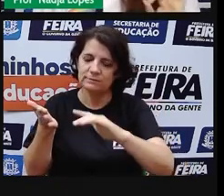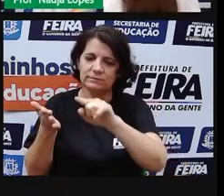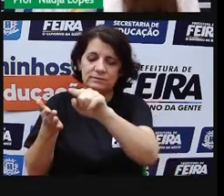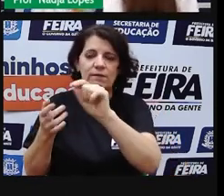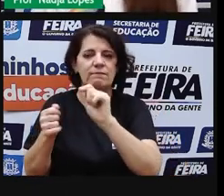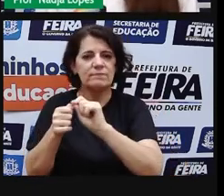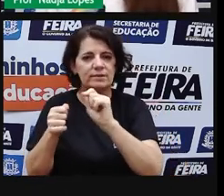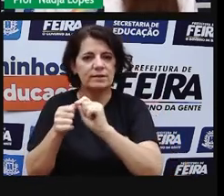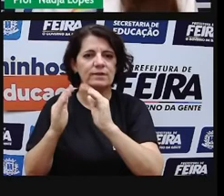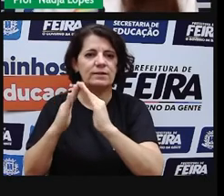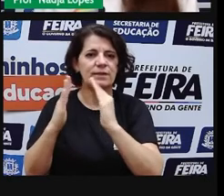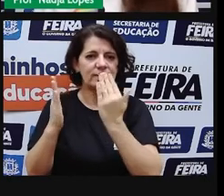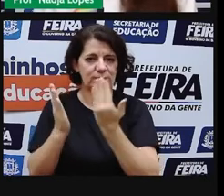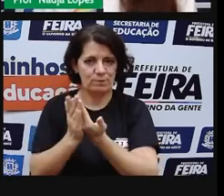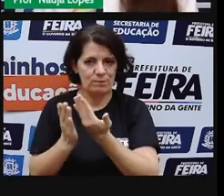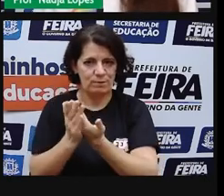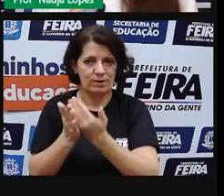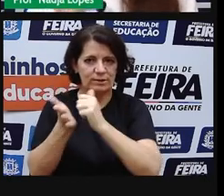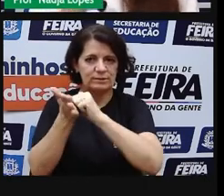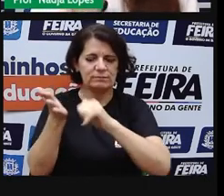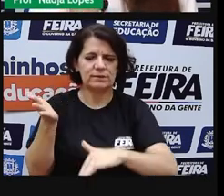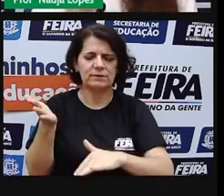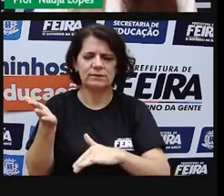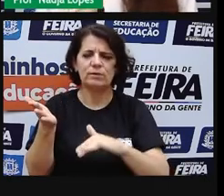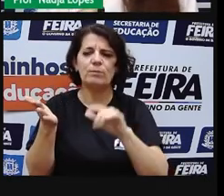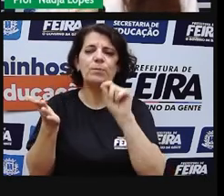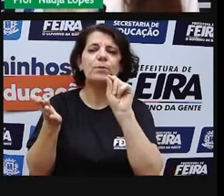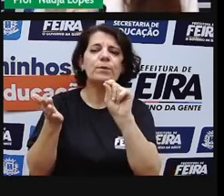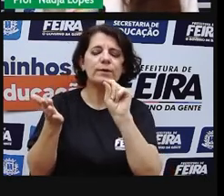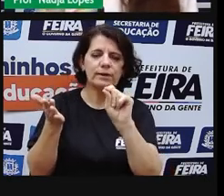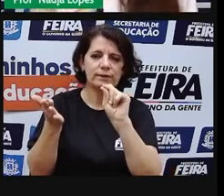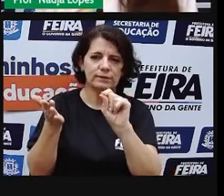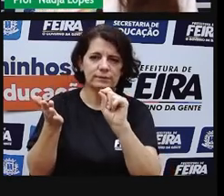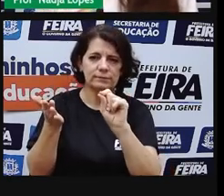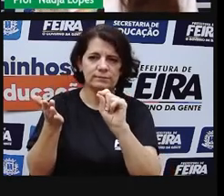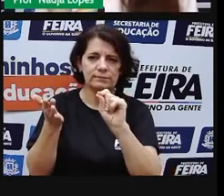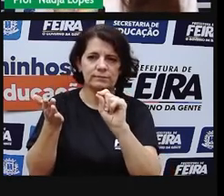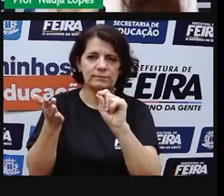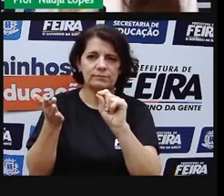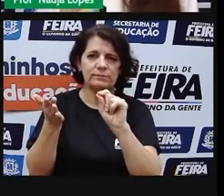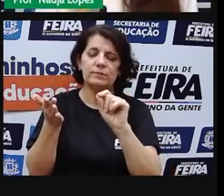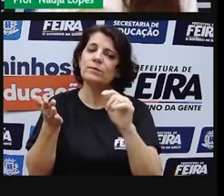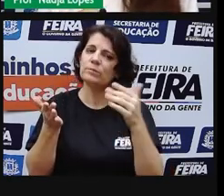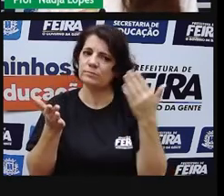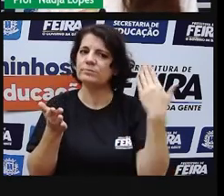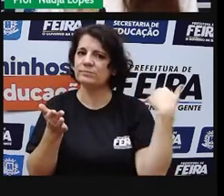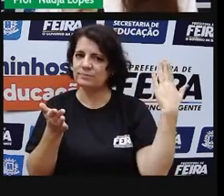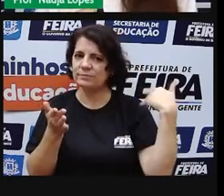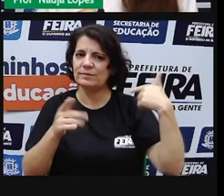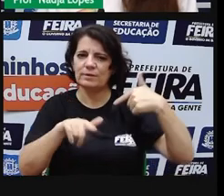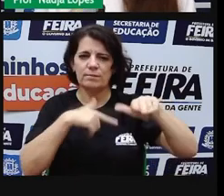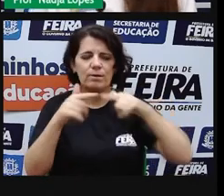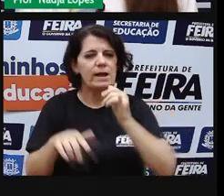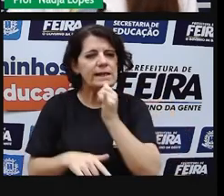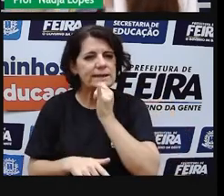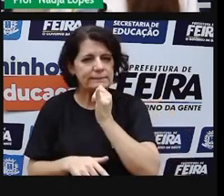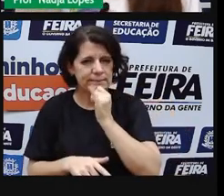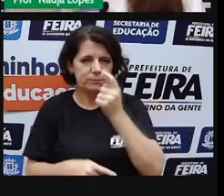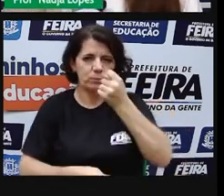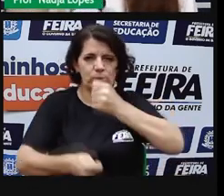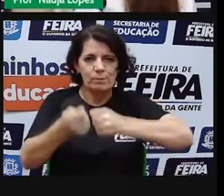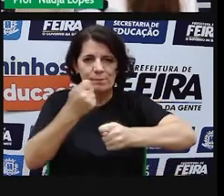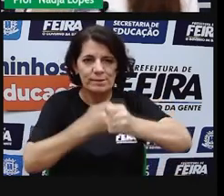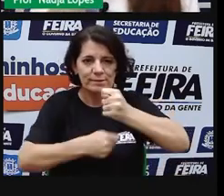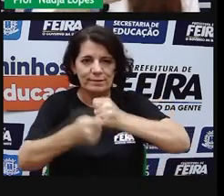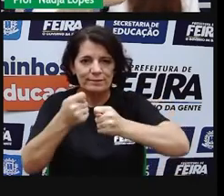O que é que eu vou propor para vocês? Né? A gente trabalhou aqui com algumas, alguns exemplos de atividades econômicas